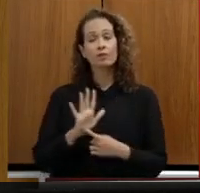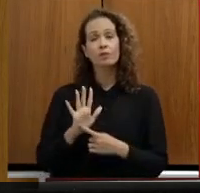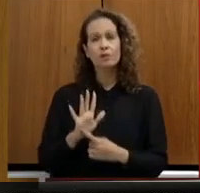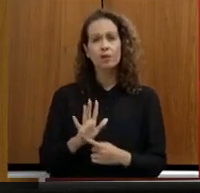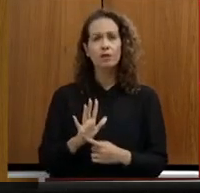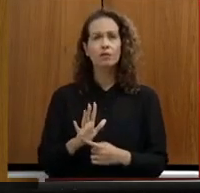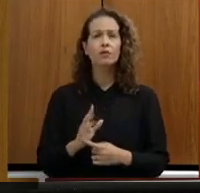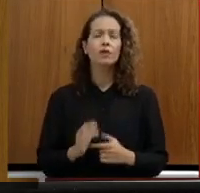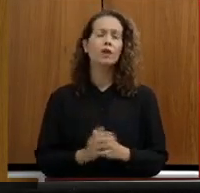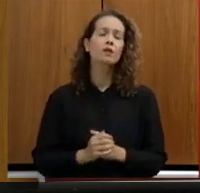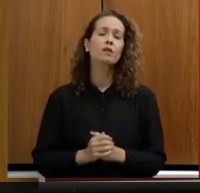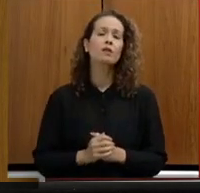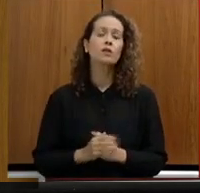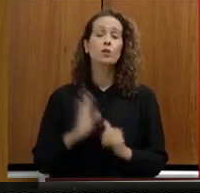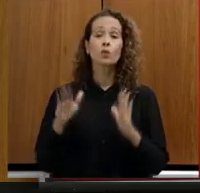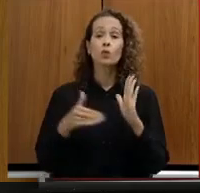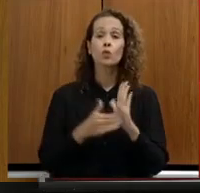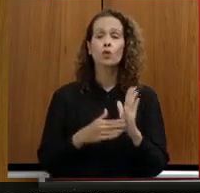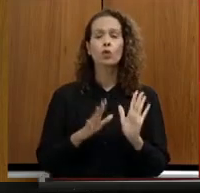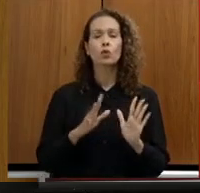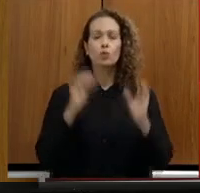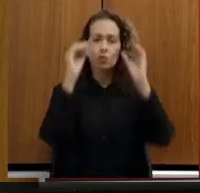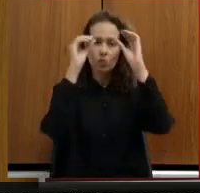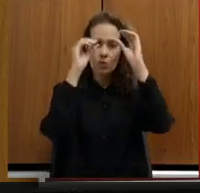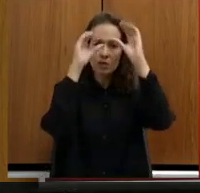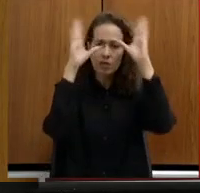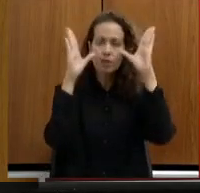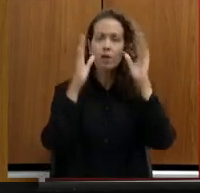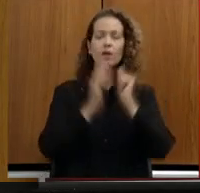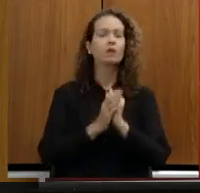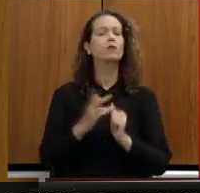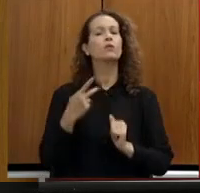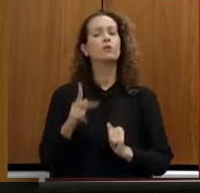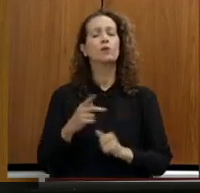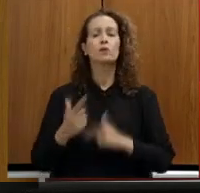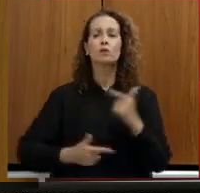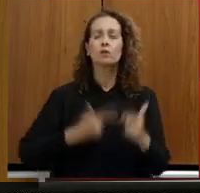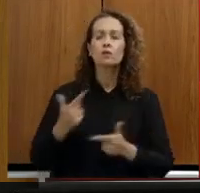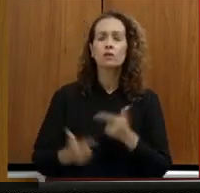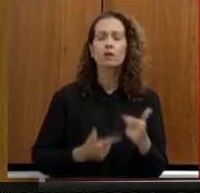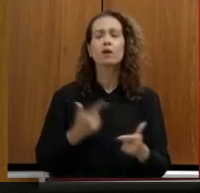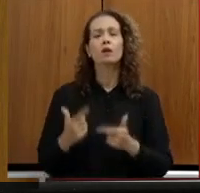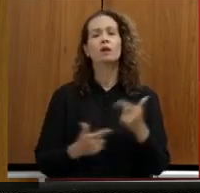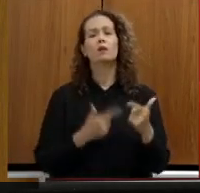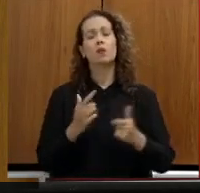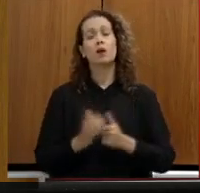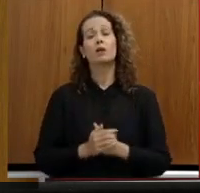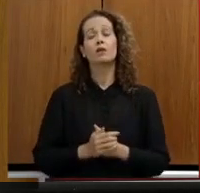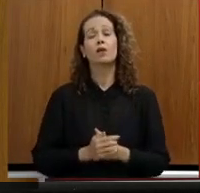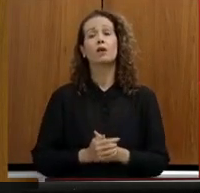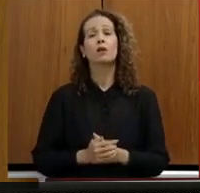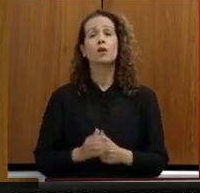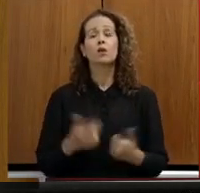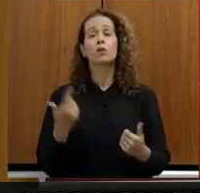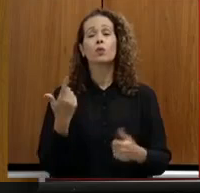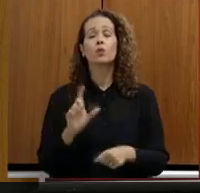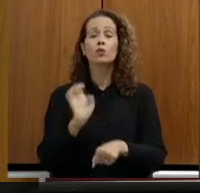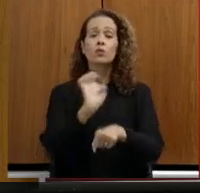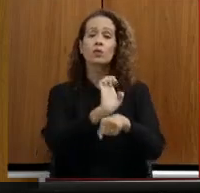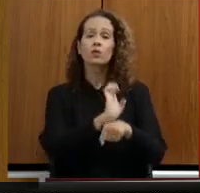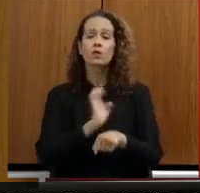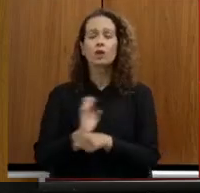todo o seu conhecimento e toda a sua dedicação, dividindo com os outros estados do Brasil,